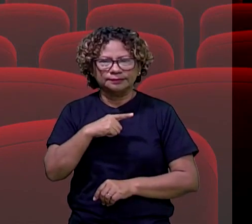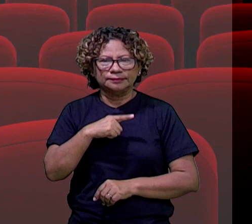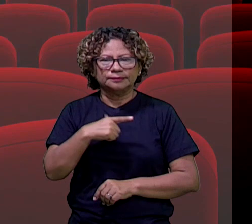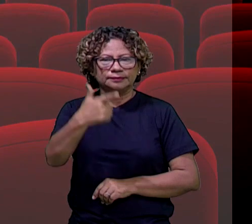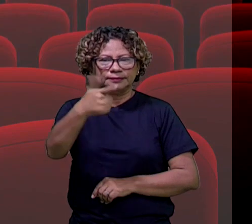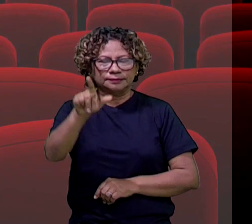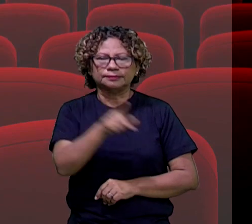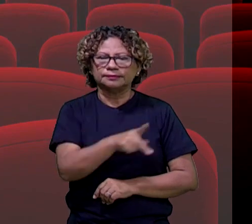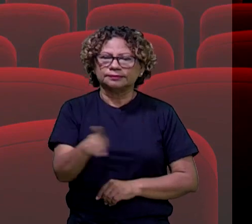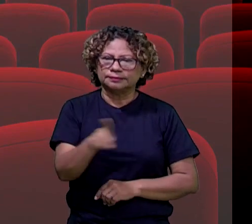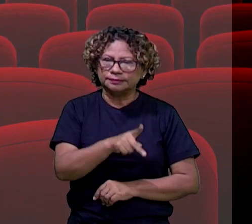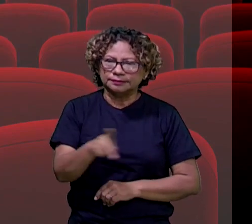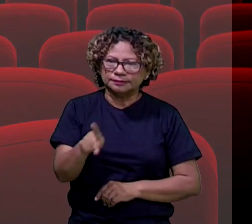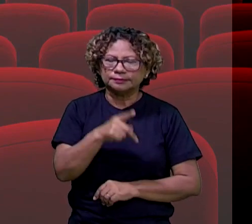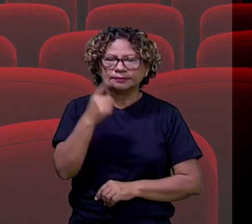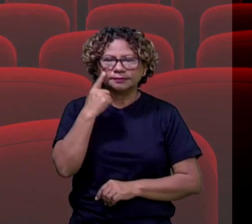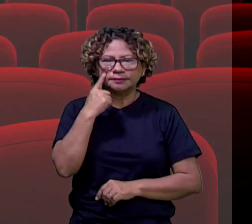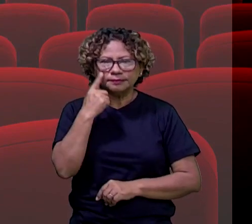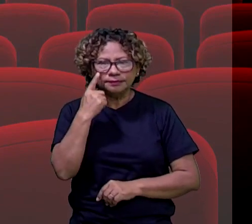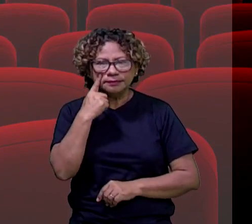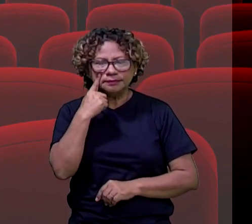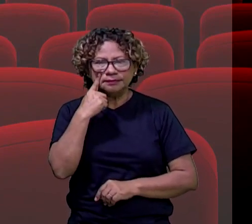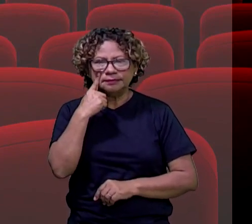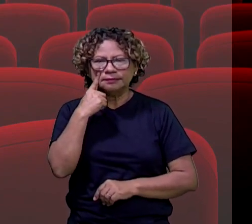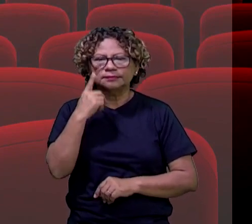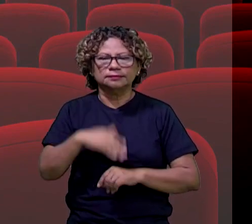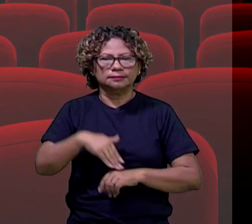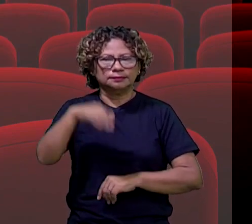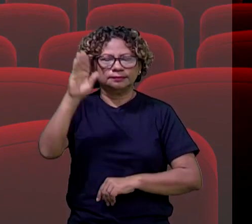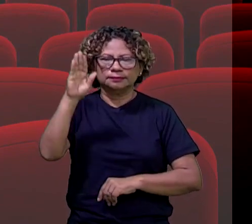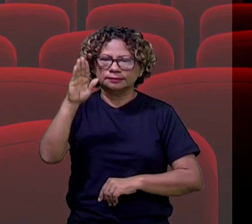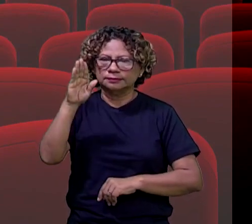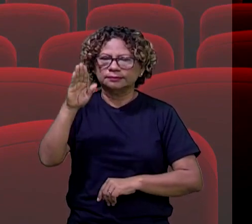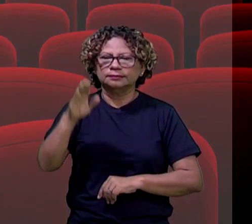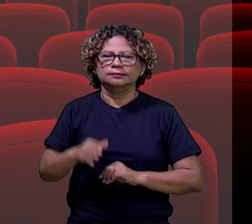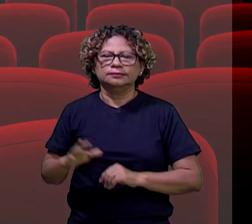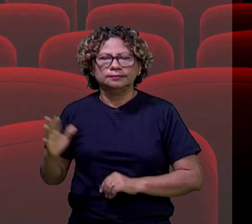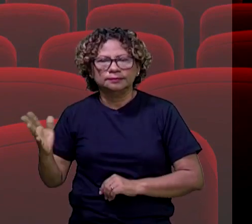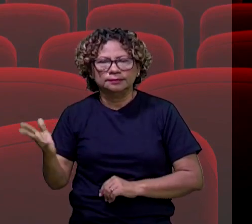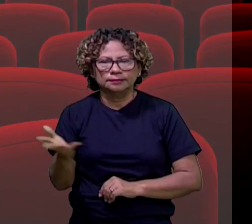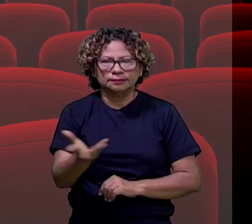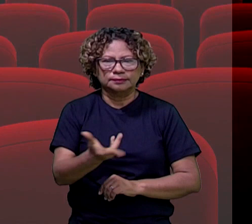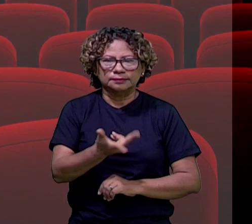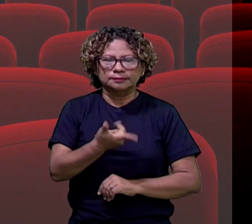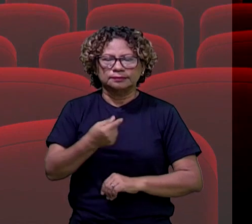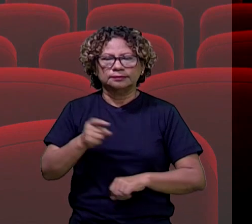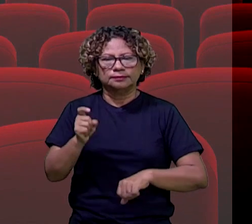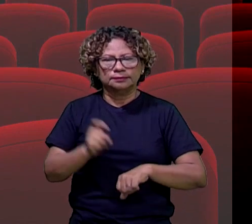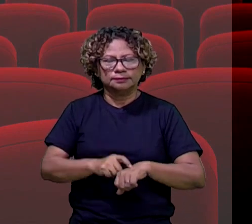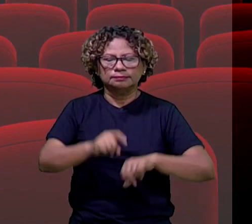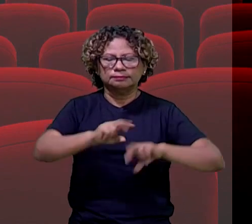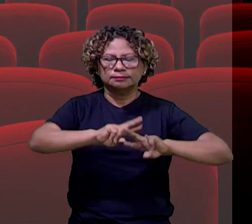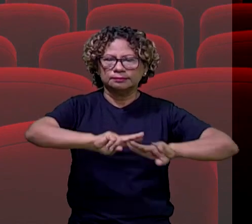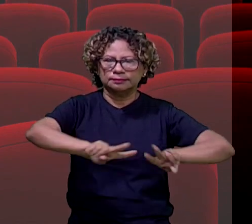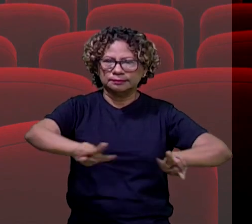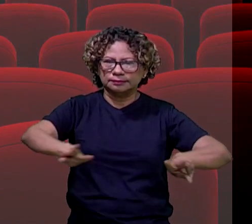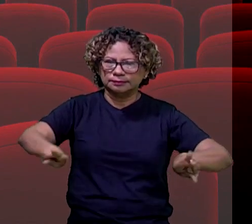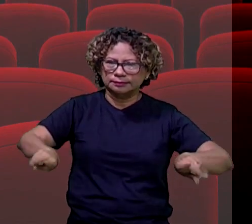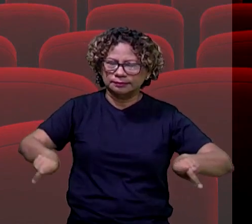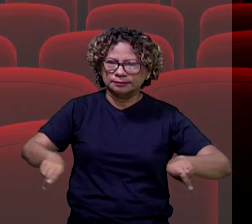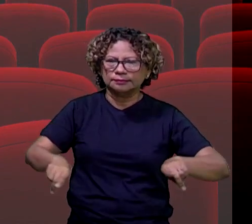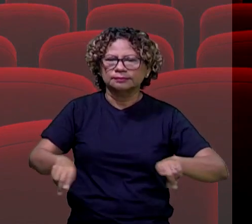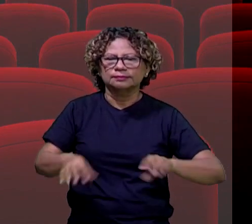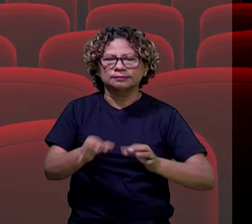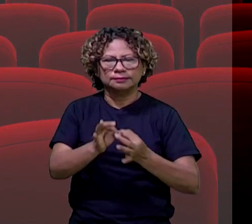outros professores para enriquecer ainda mais e a gente poder, nesse momento, diversificar um pouquinho mais as nossas